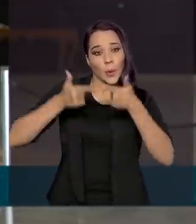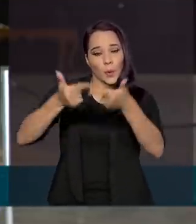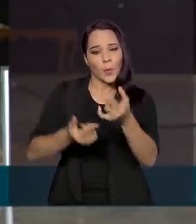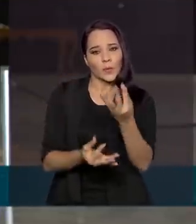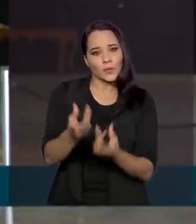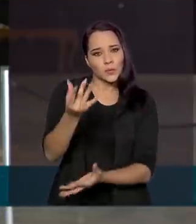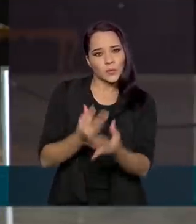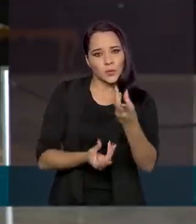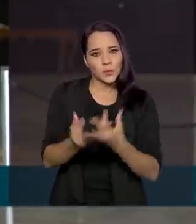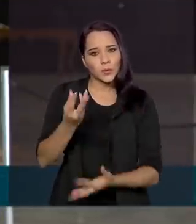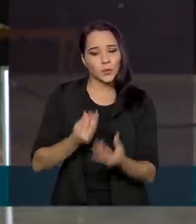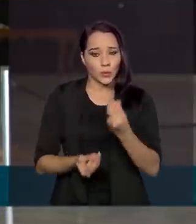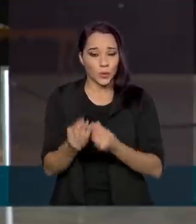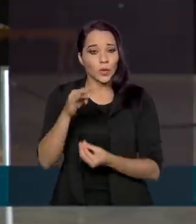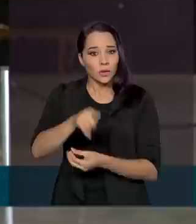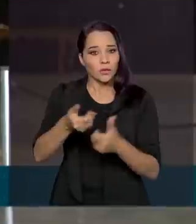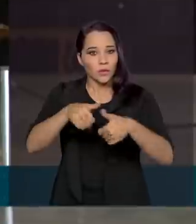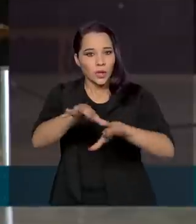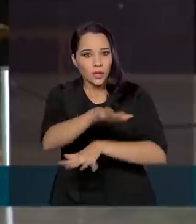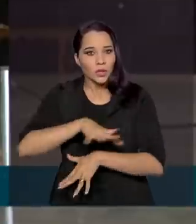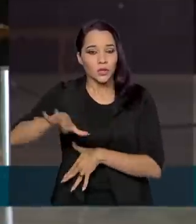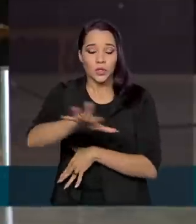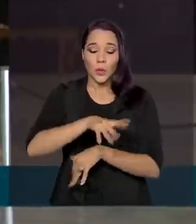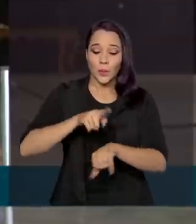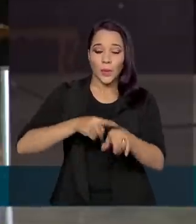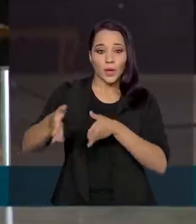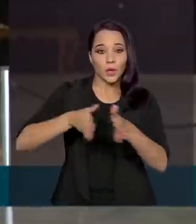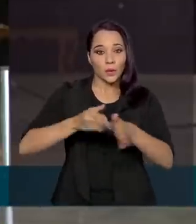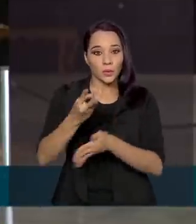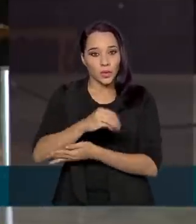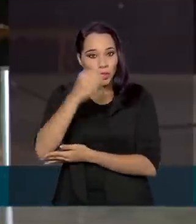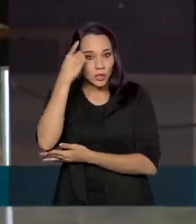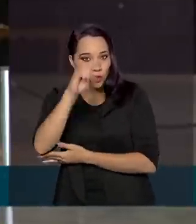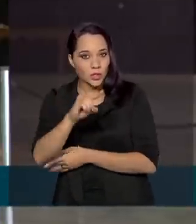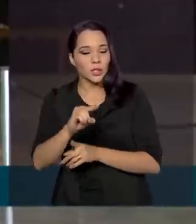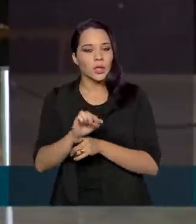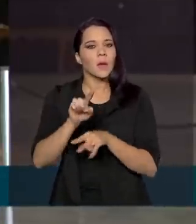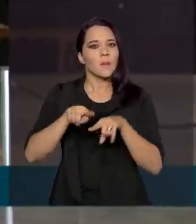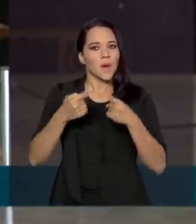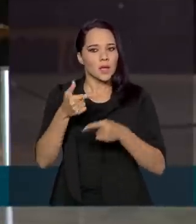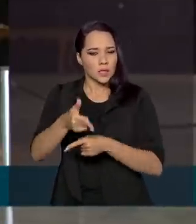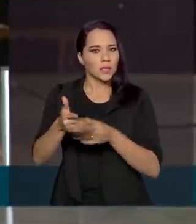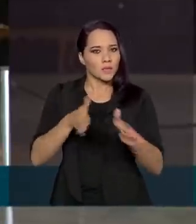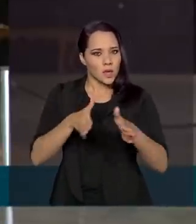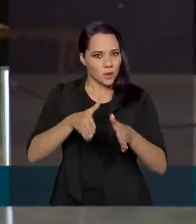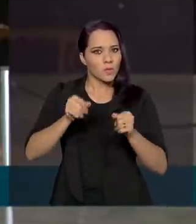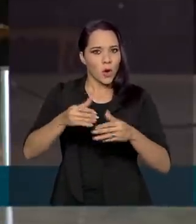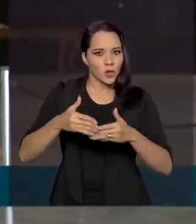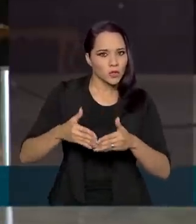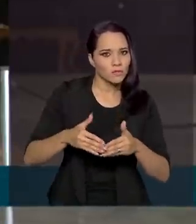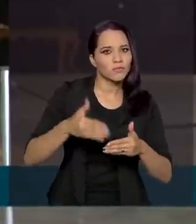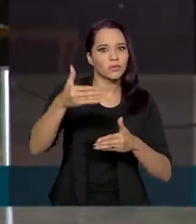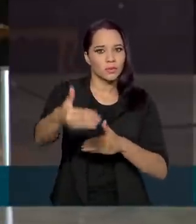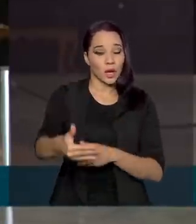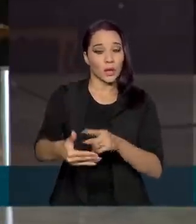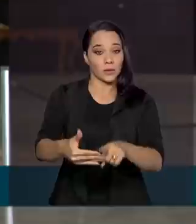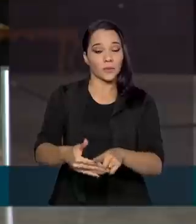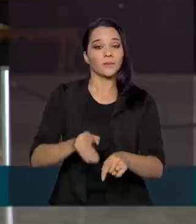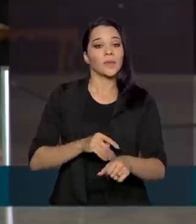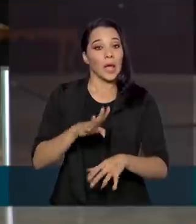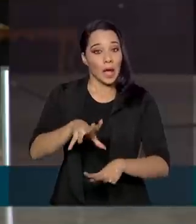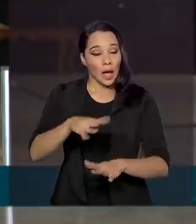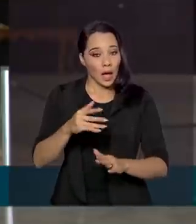ao fogo. Eles devem permanecer na região pelo prazo de 30 dias, mas esse período poderá ser prorrogado. E além desse